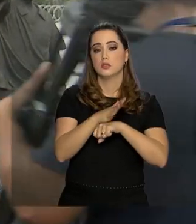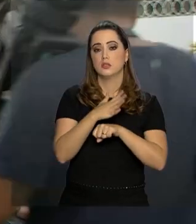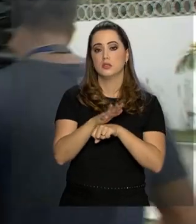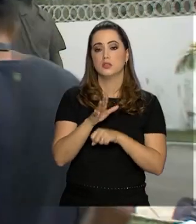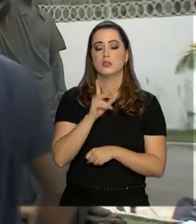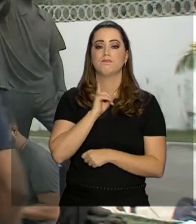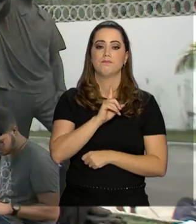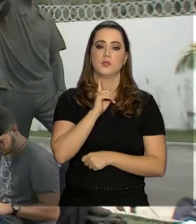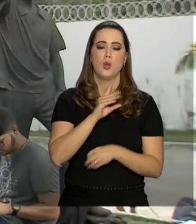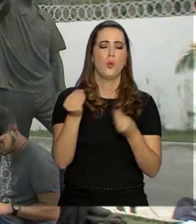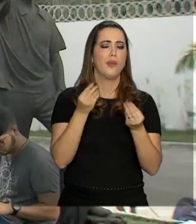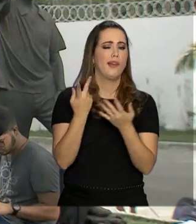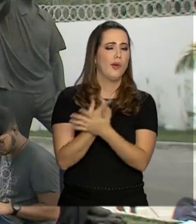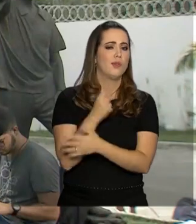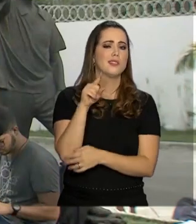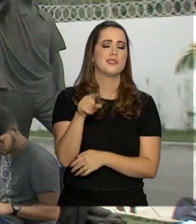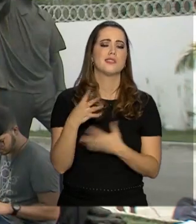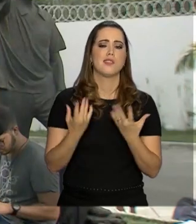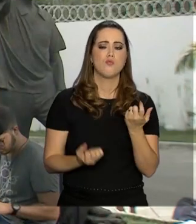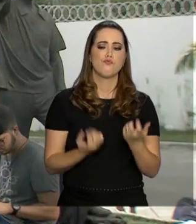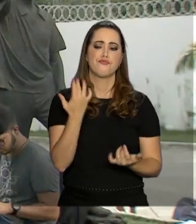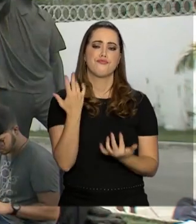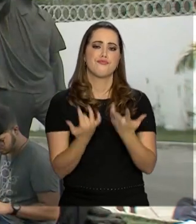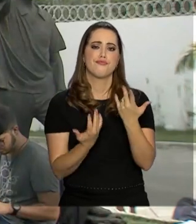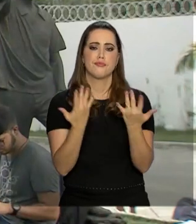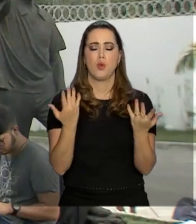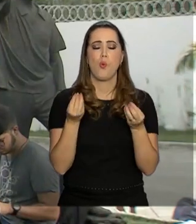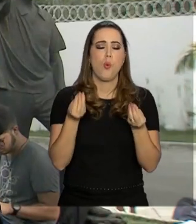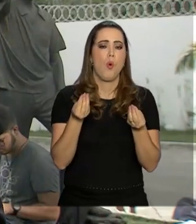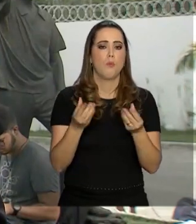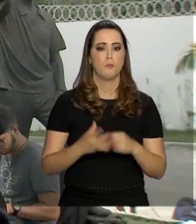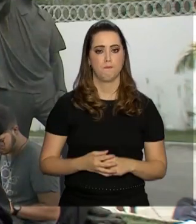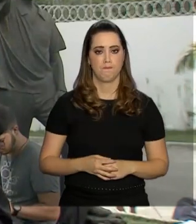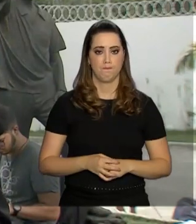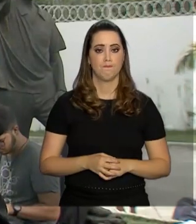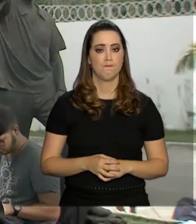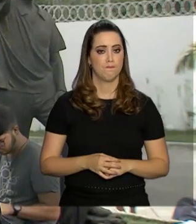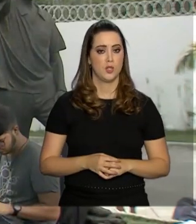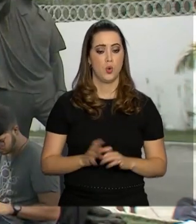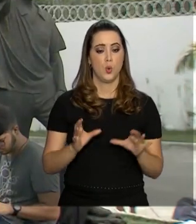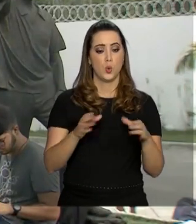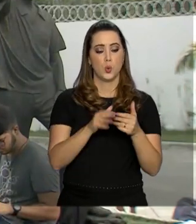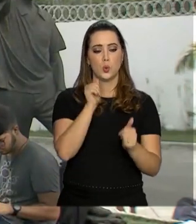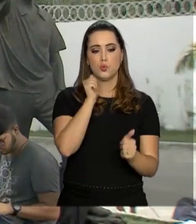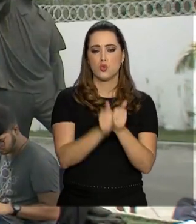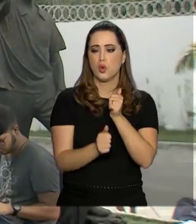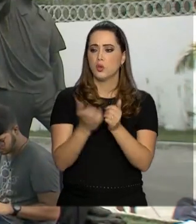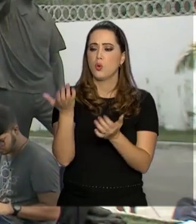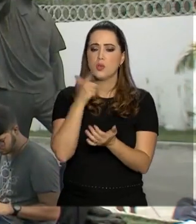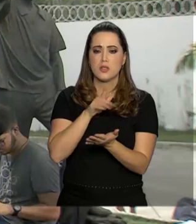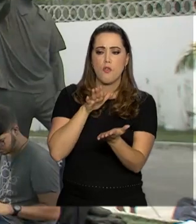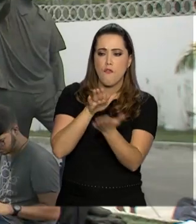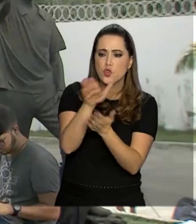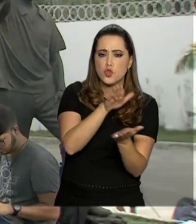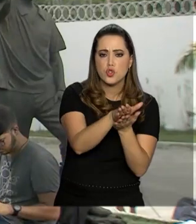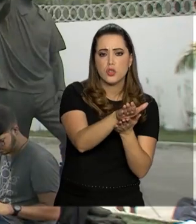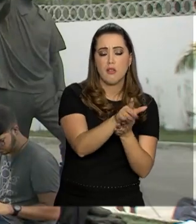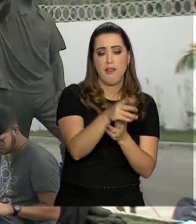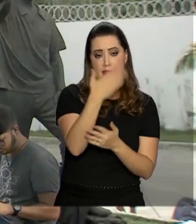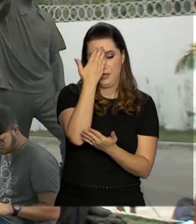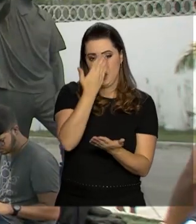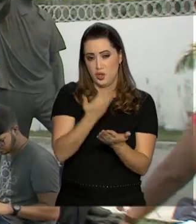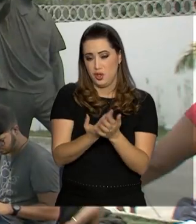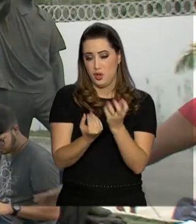Para tentar descobrir o que teria provocado este incêndio Segundo os jogadores que conseguiram escapar Provavelmente o fogo